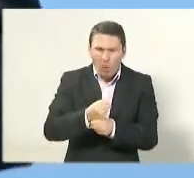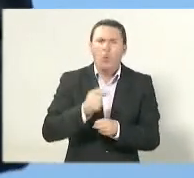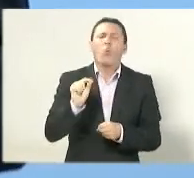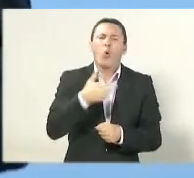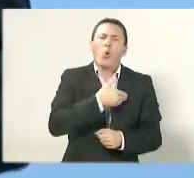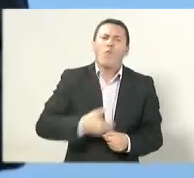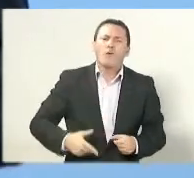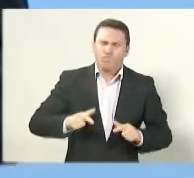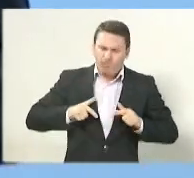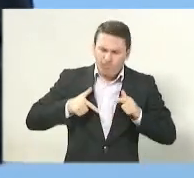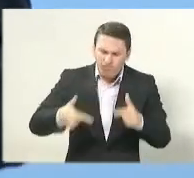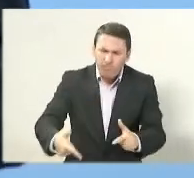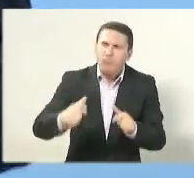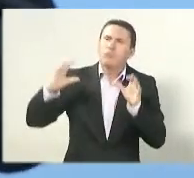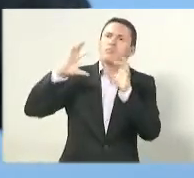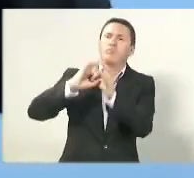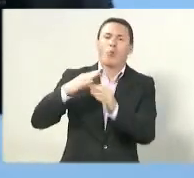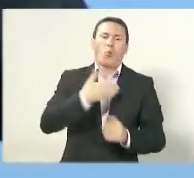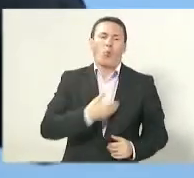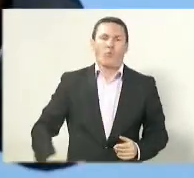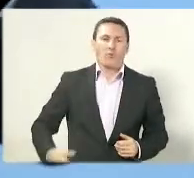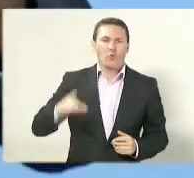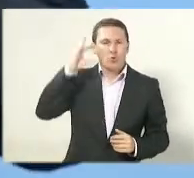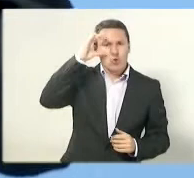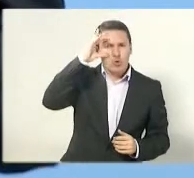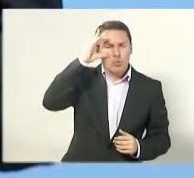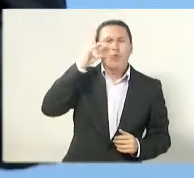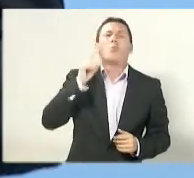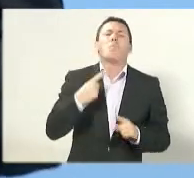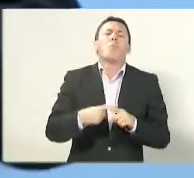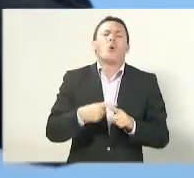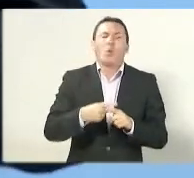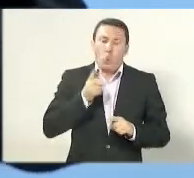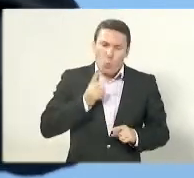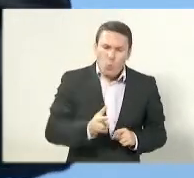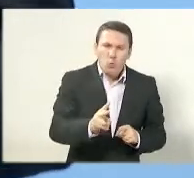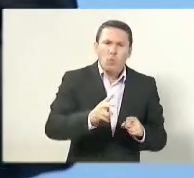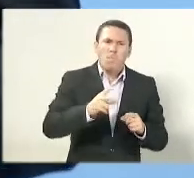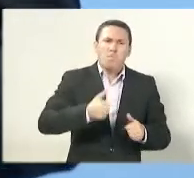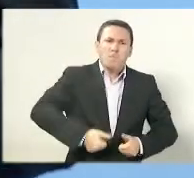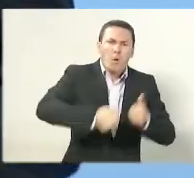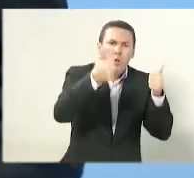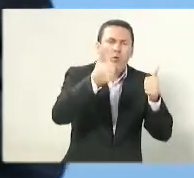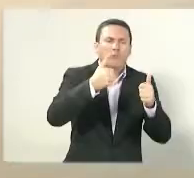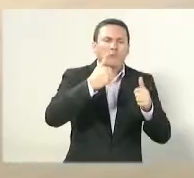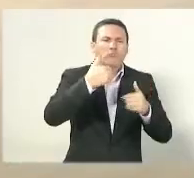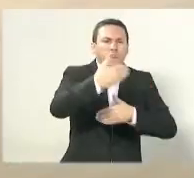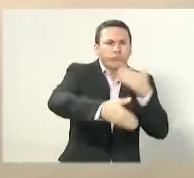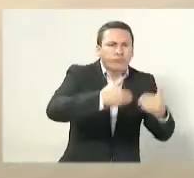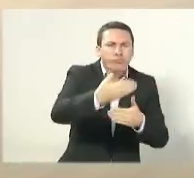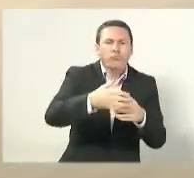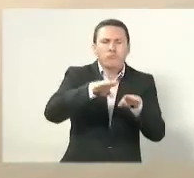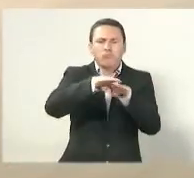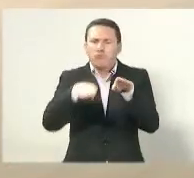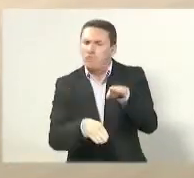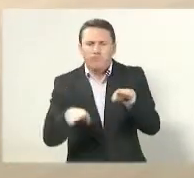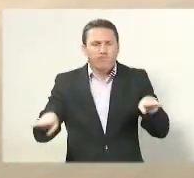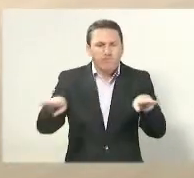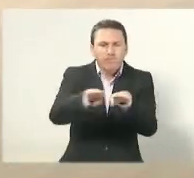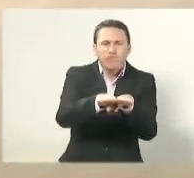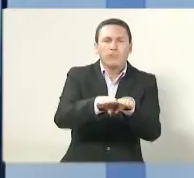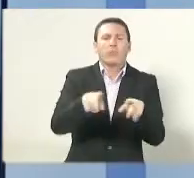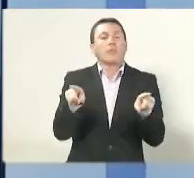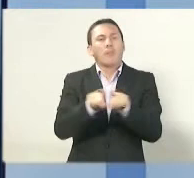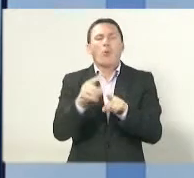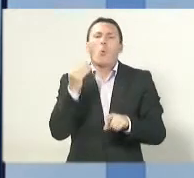na infraestrutura, na redução da desigualdade, e nas oportunidades para todos aqui no Espírito Santo. Obrigado, candidato. Agora